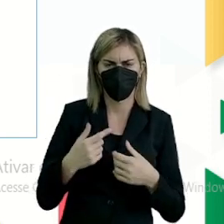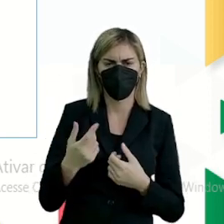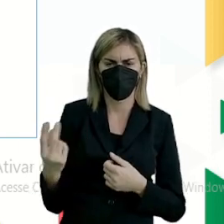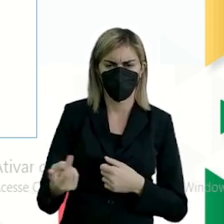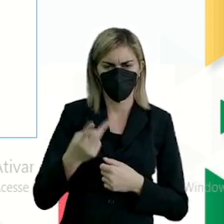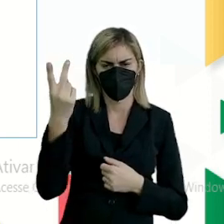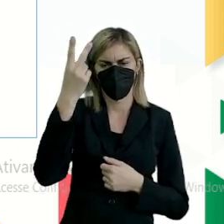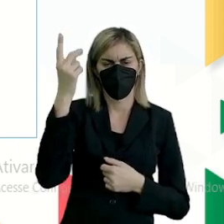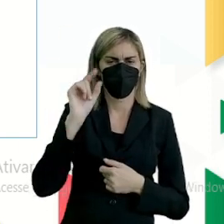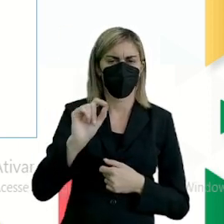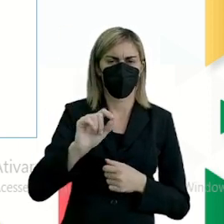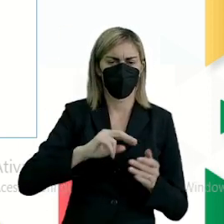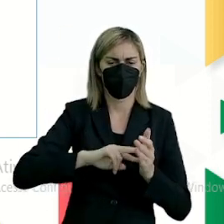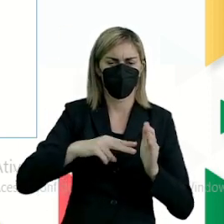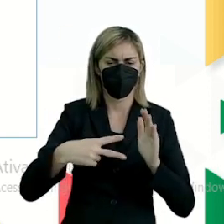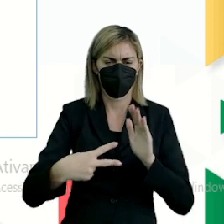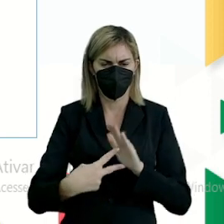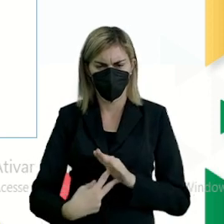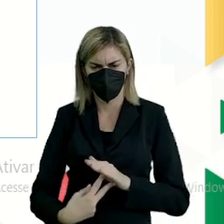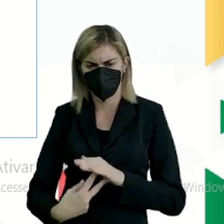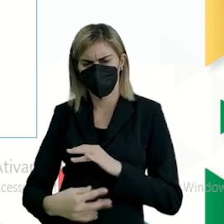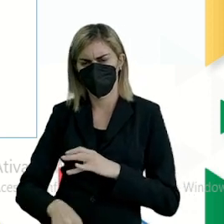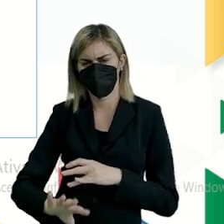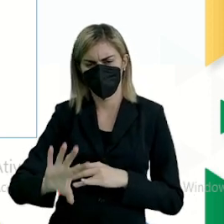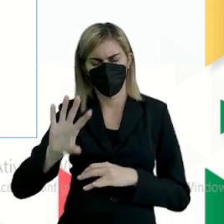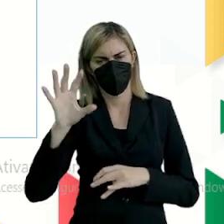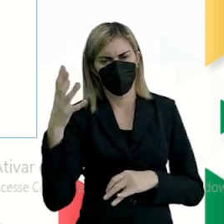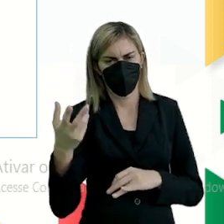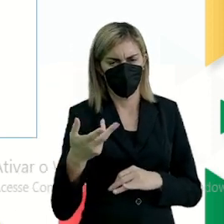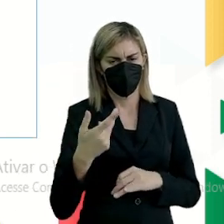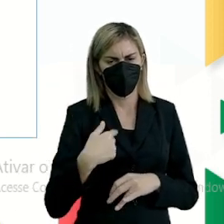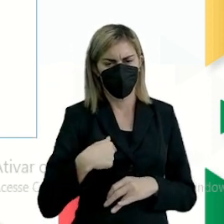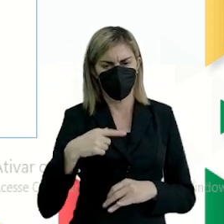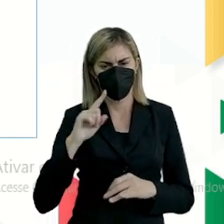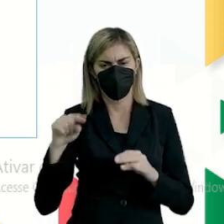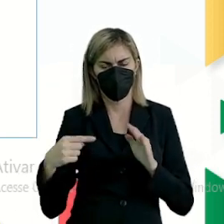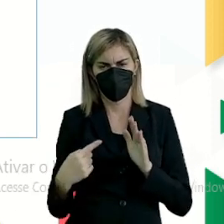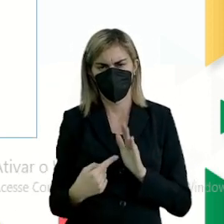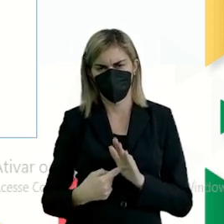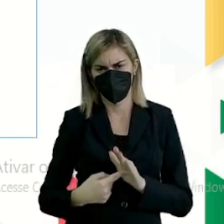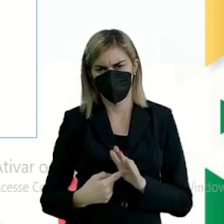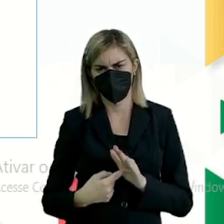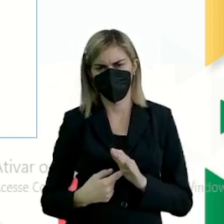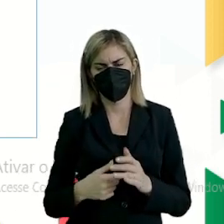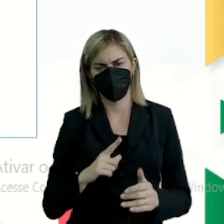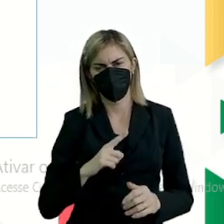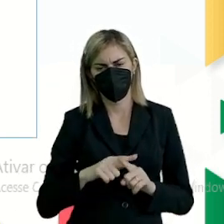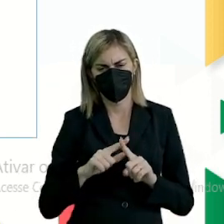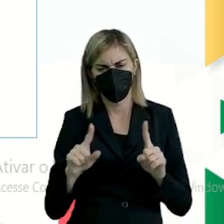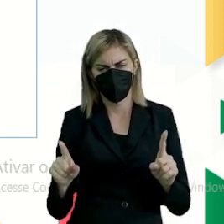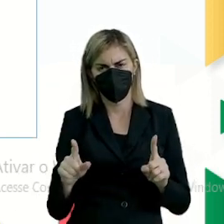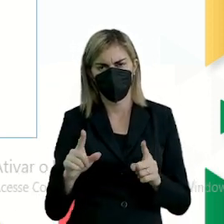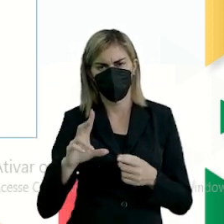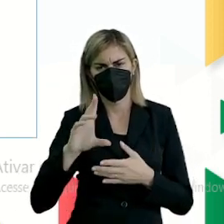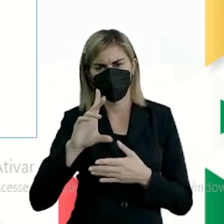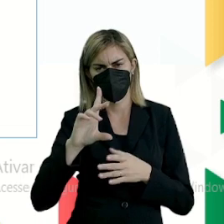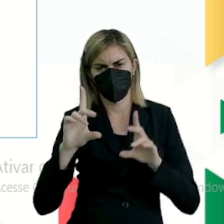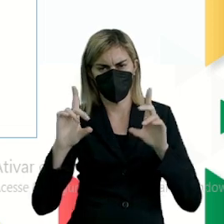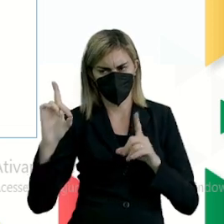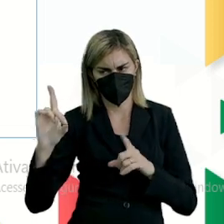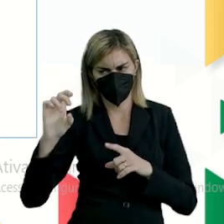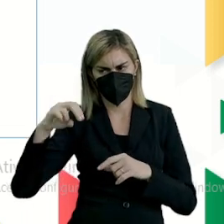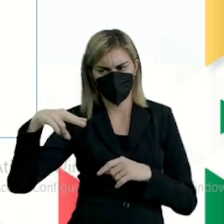valores. O que quer dizer isso? Que o fato, quando eu falo, ele é objetivo, ele é mais denotativo,